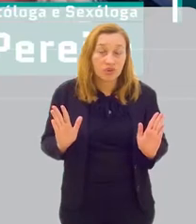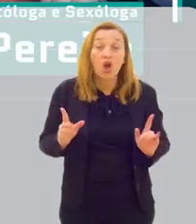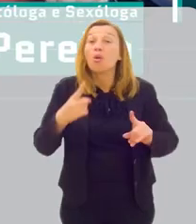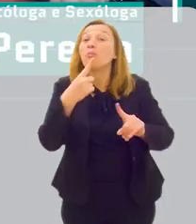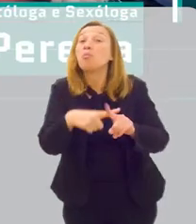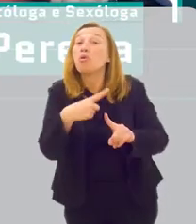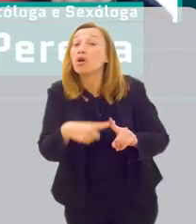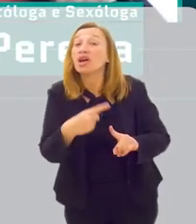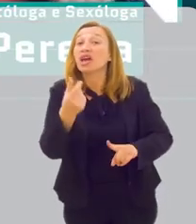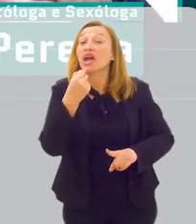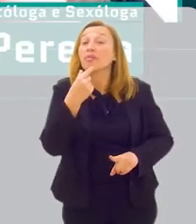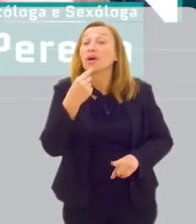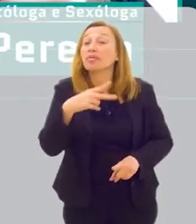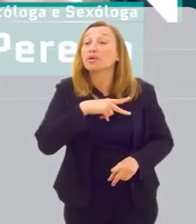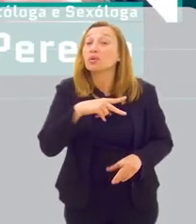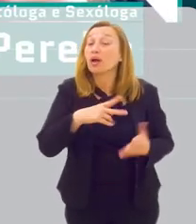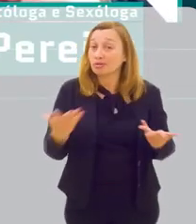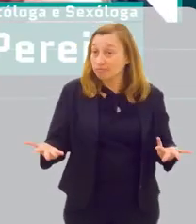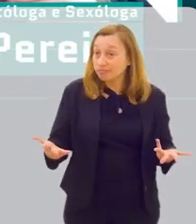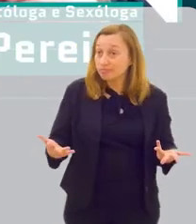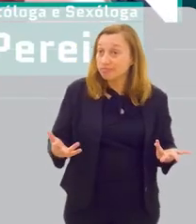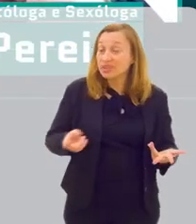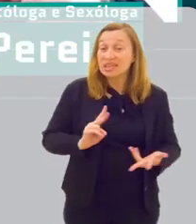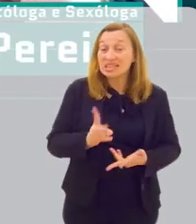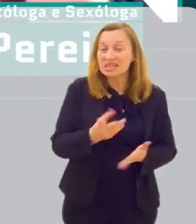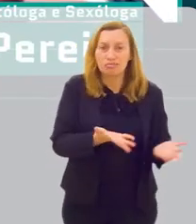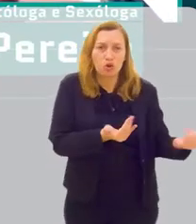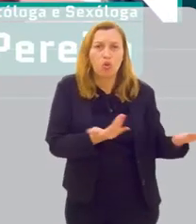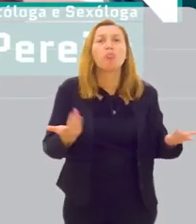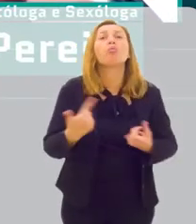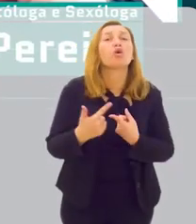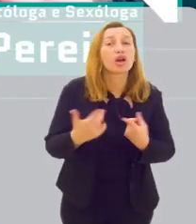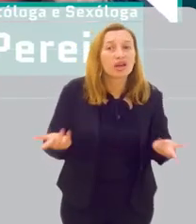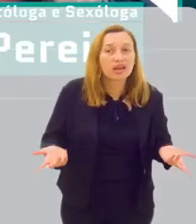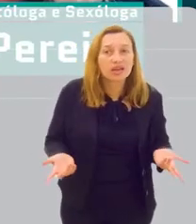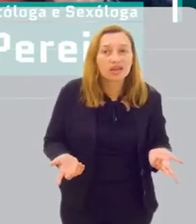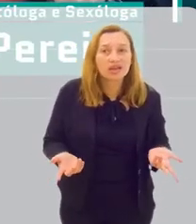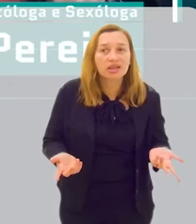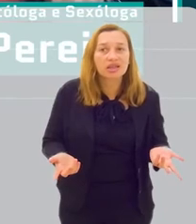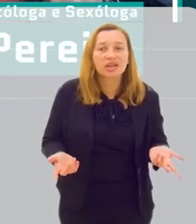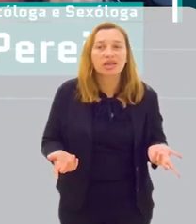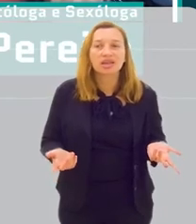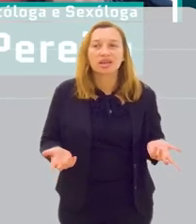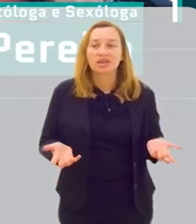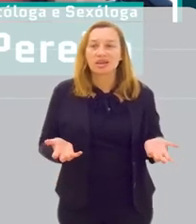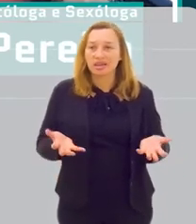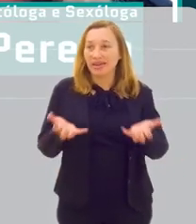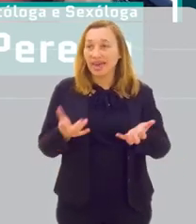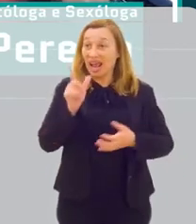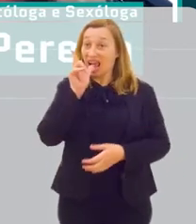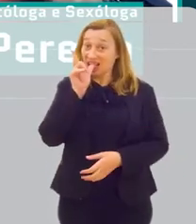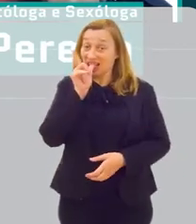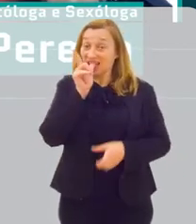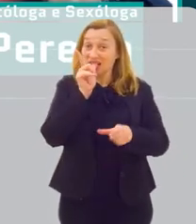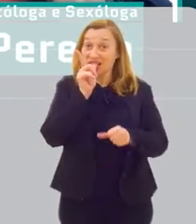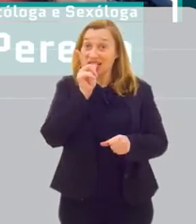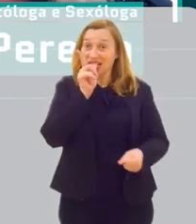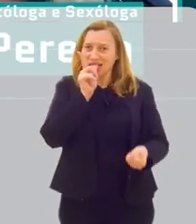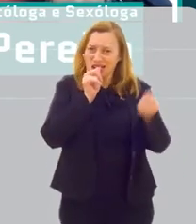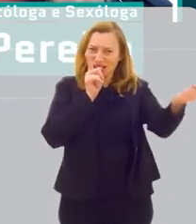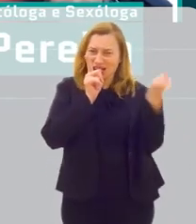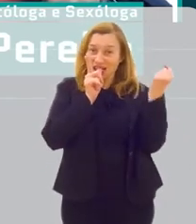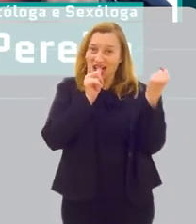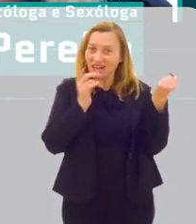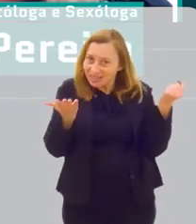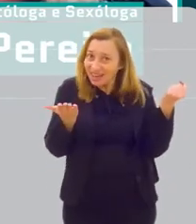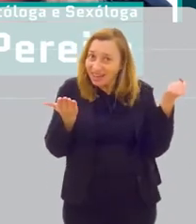E aí, por que que se automedica? Principalmente se jovens, né? Porque tem uma performance incrível,